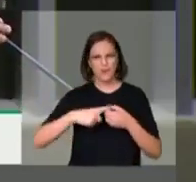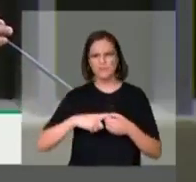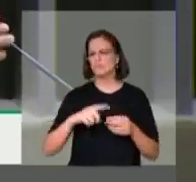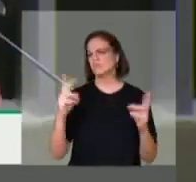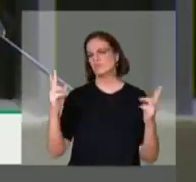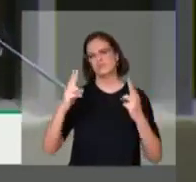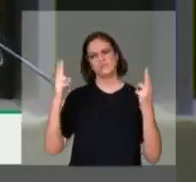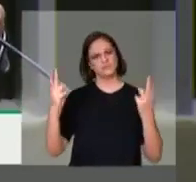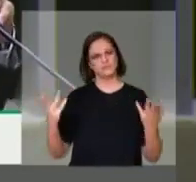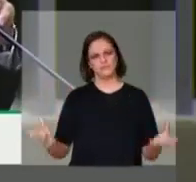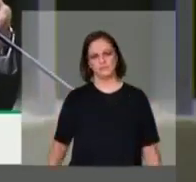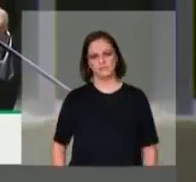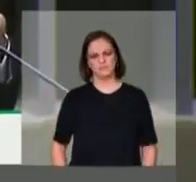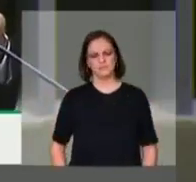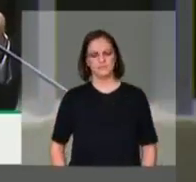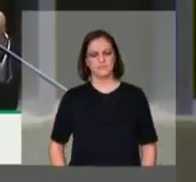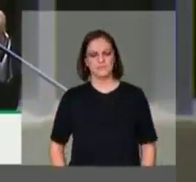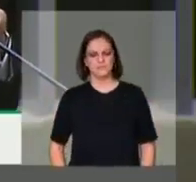Presidente Bacelaru...